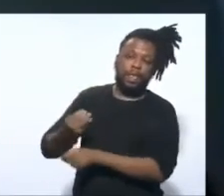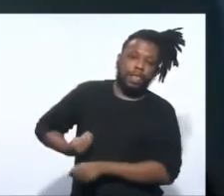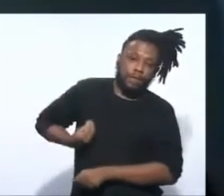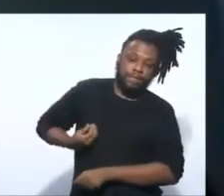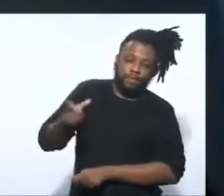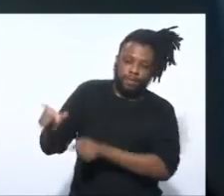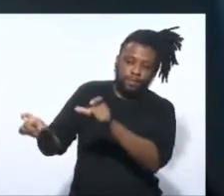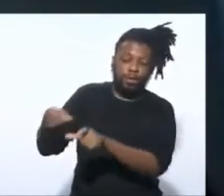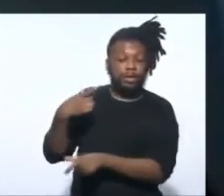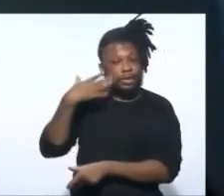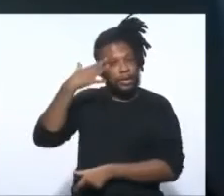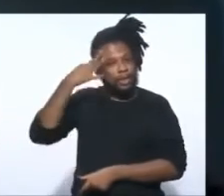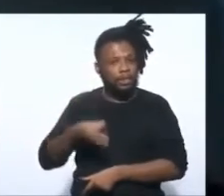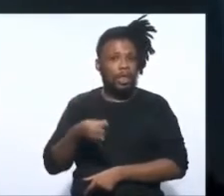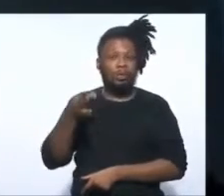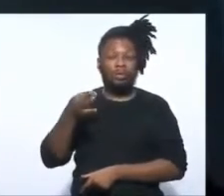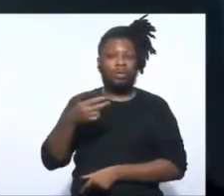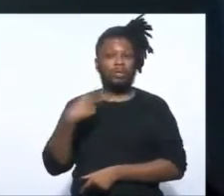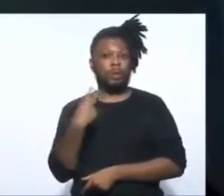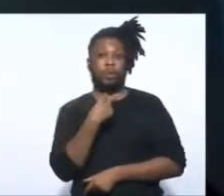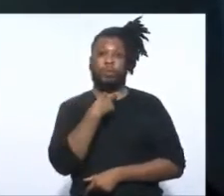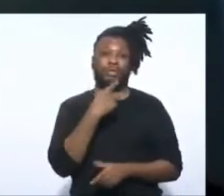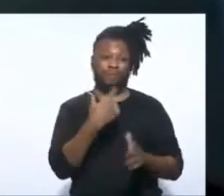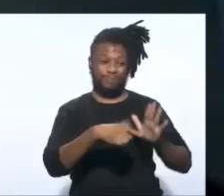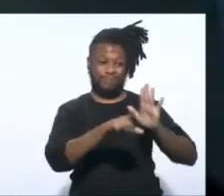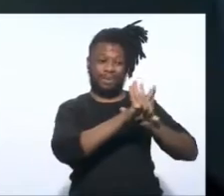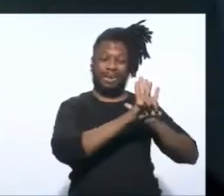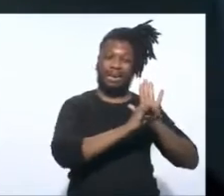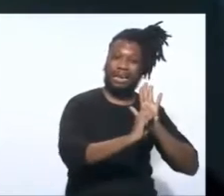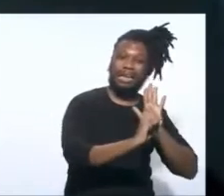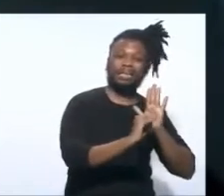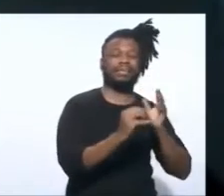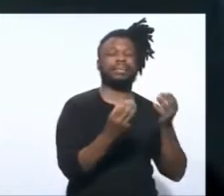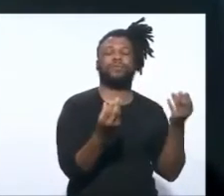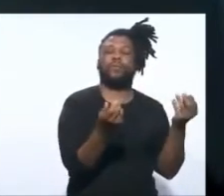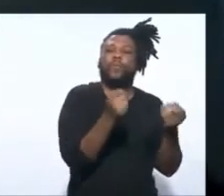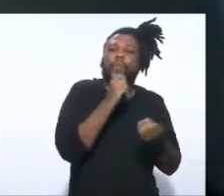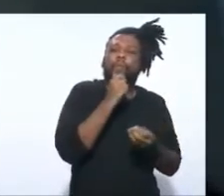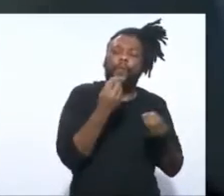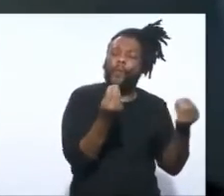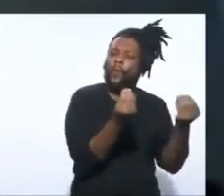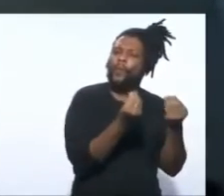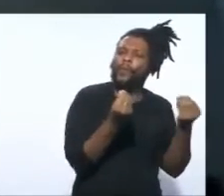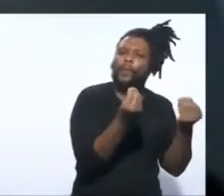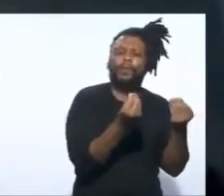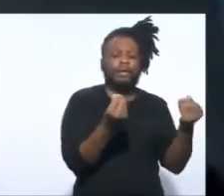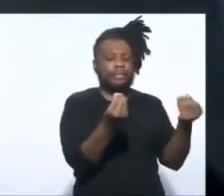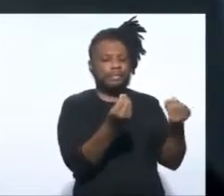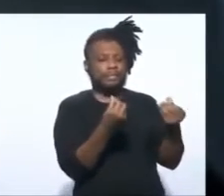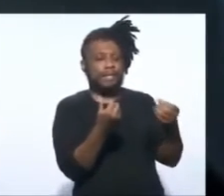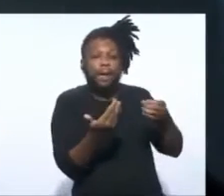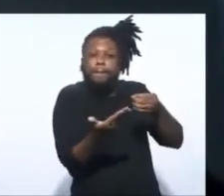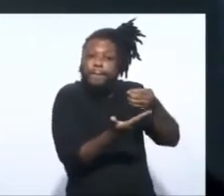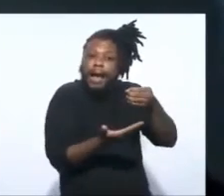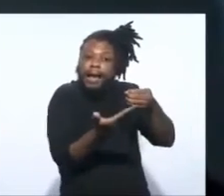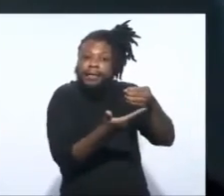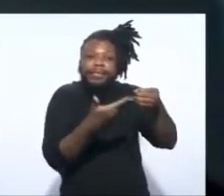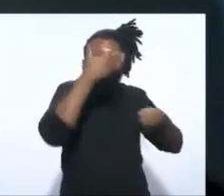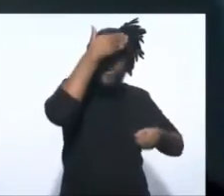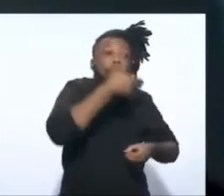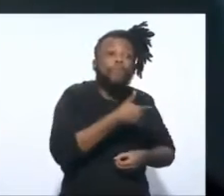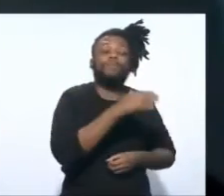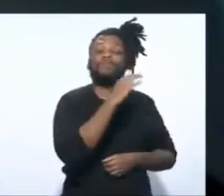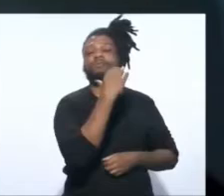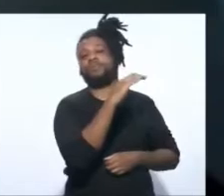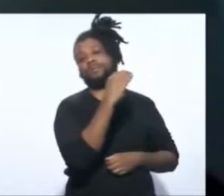é que entendemos que não podemos, por lei, sem nenhuma sustentação científica,